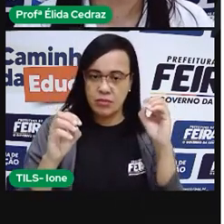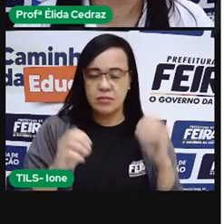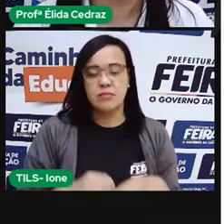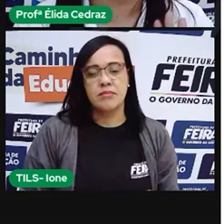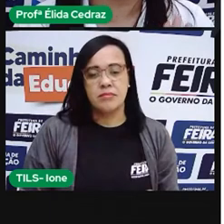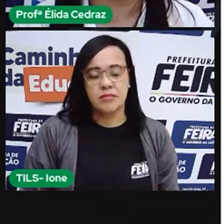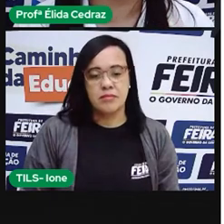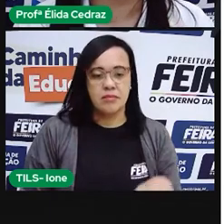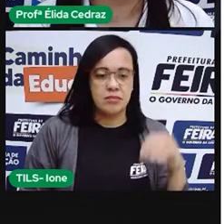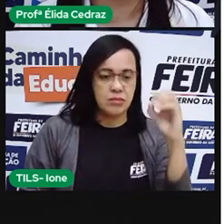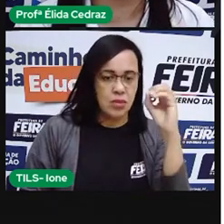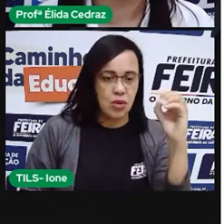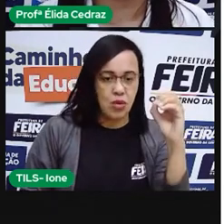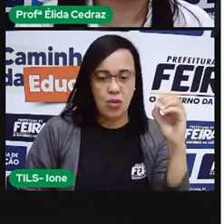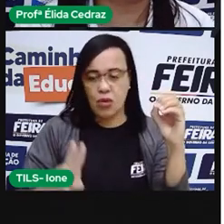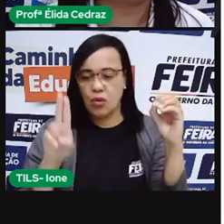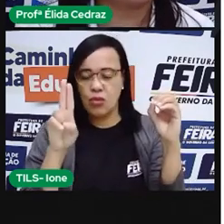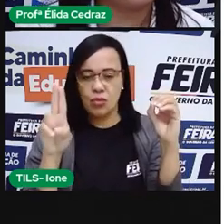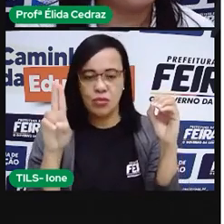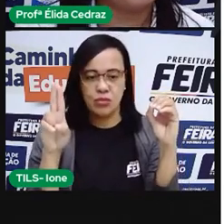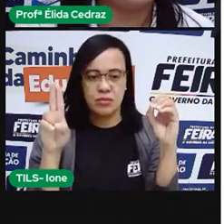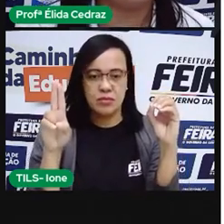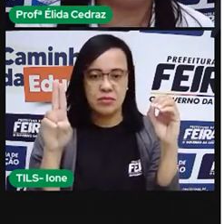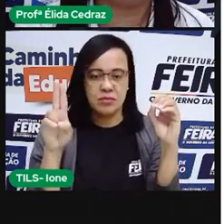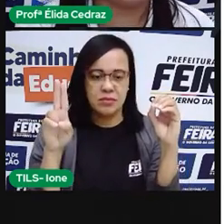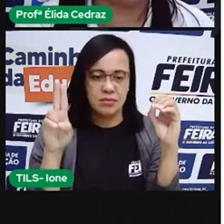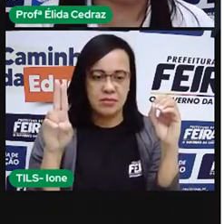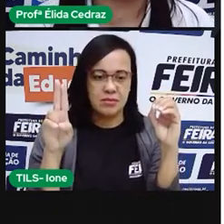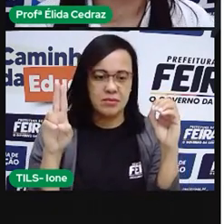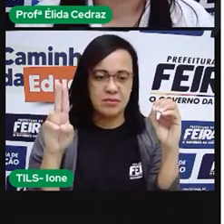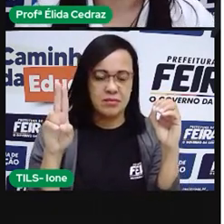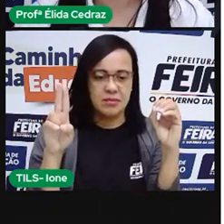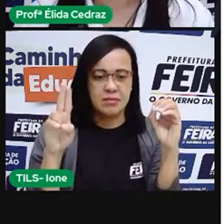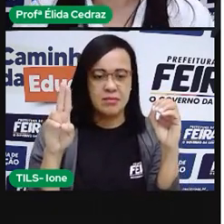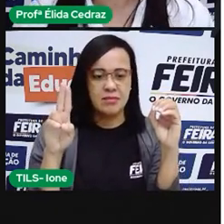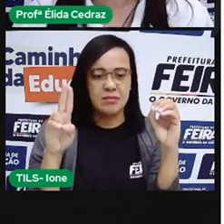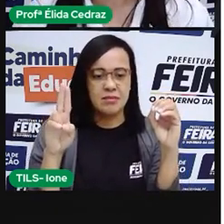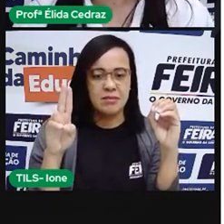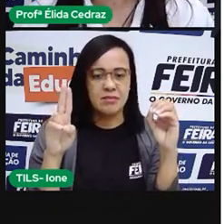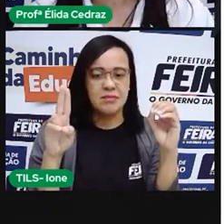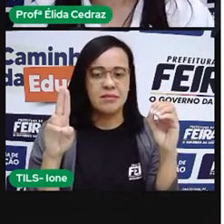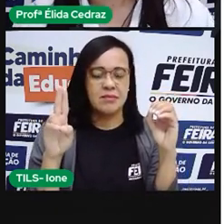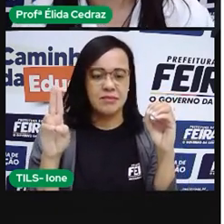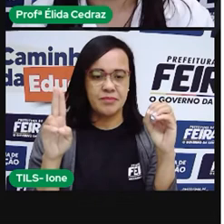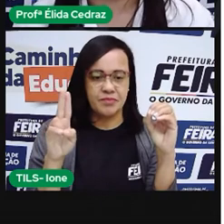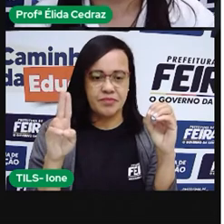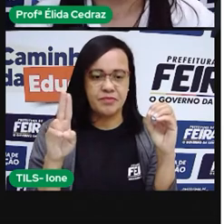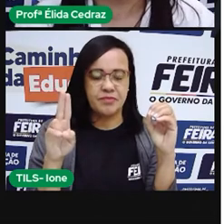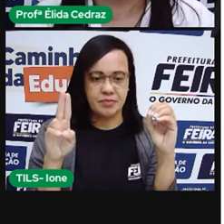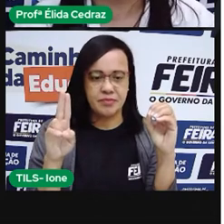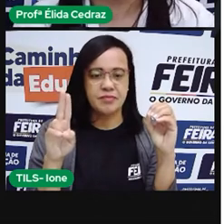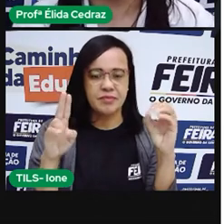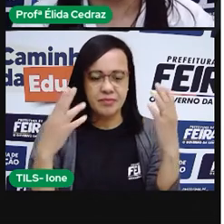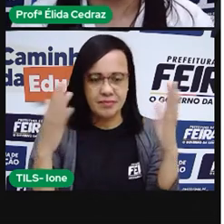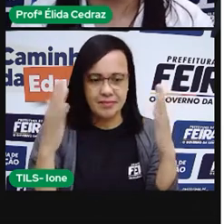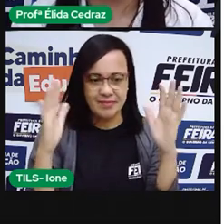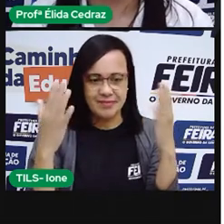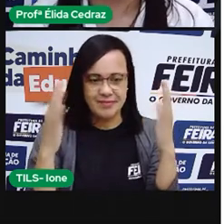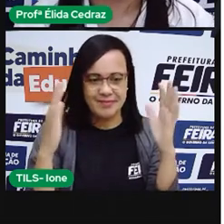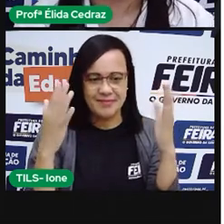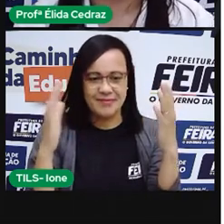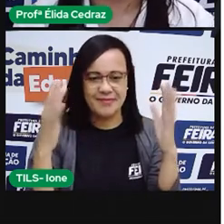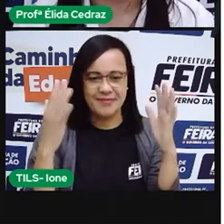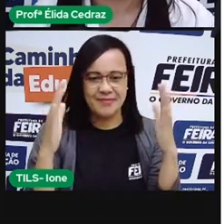Cumpre. Ouve o som. Cumpre. Com a letrinha O. Muito bem.